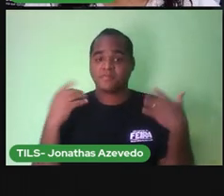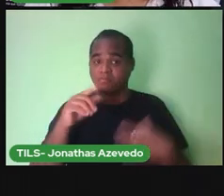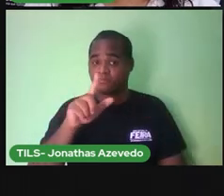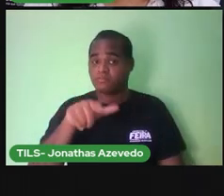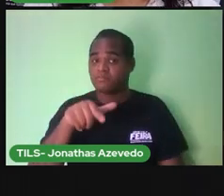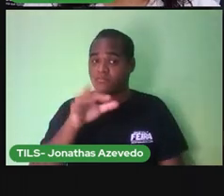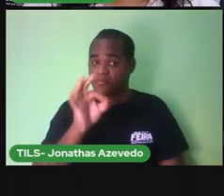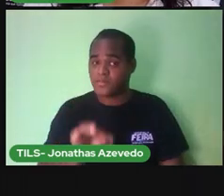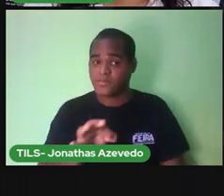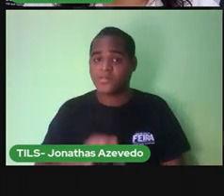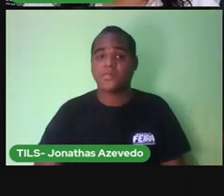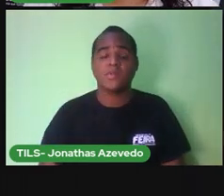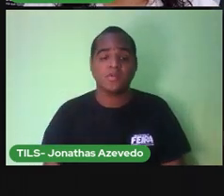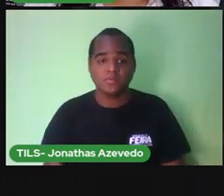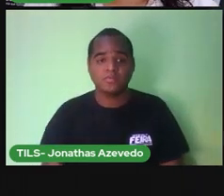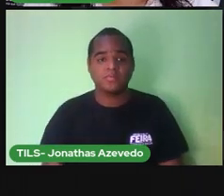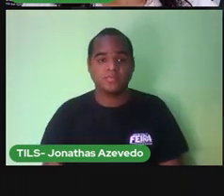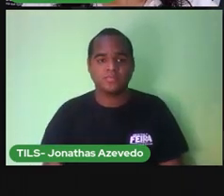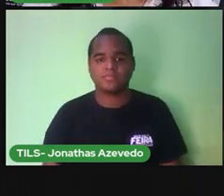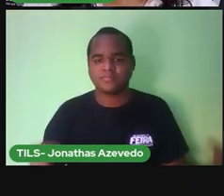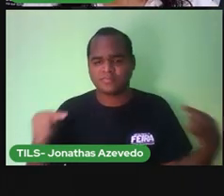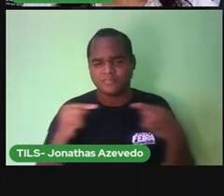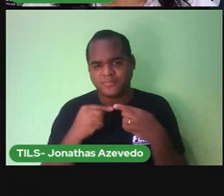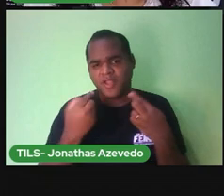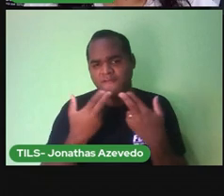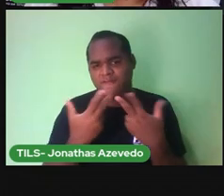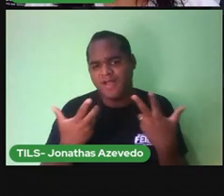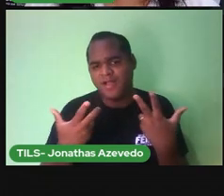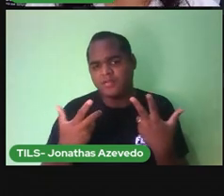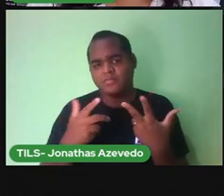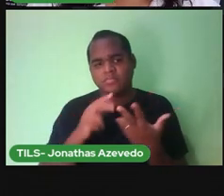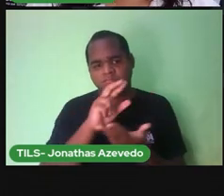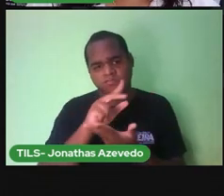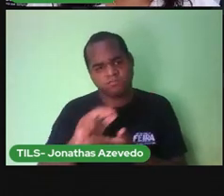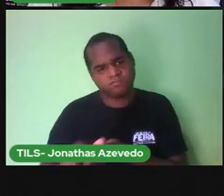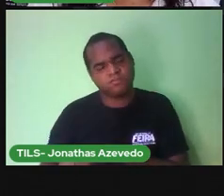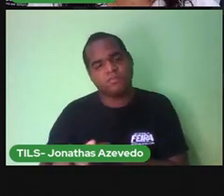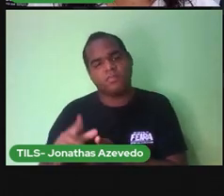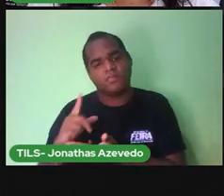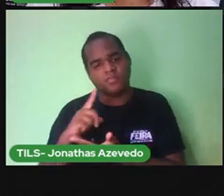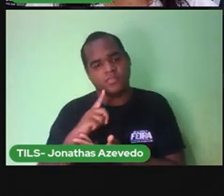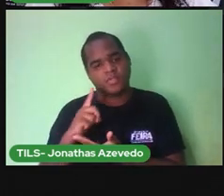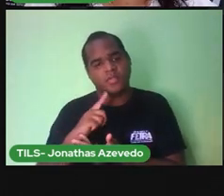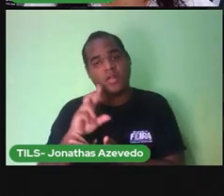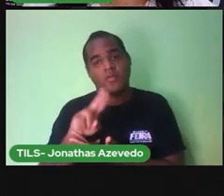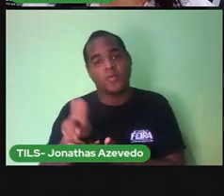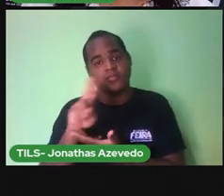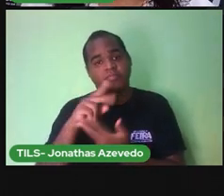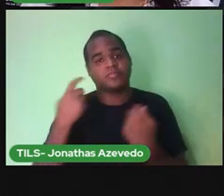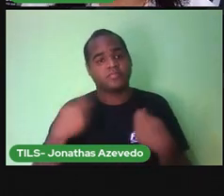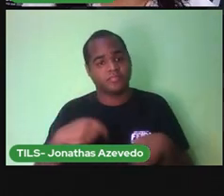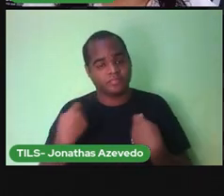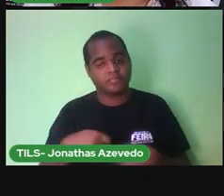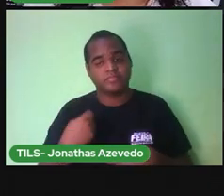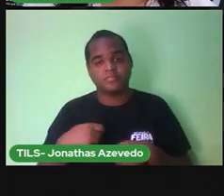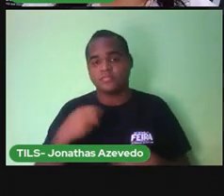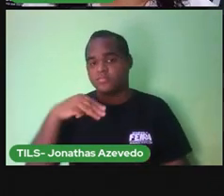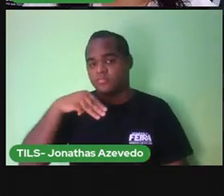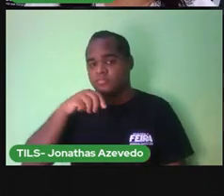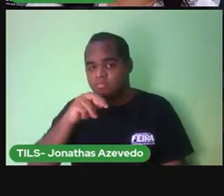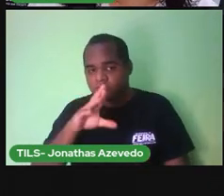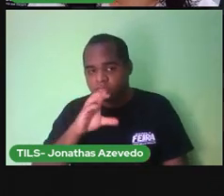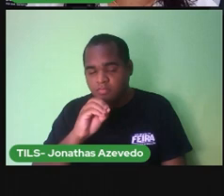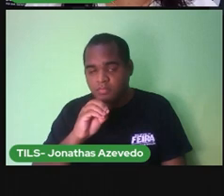Esses objetos Essas coisas Nós precisamos utilizar O metro Esses